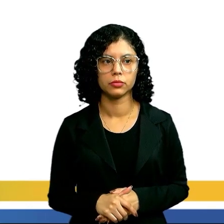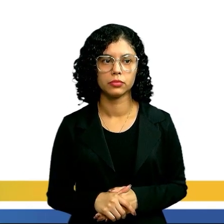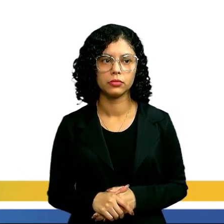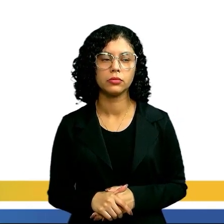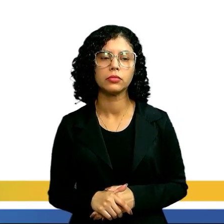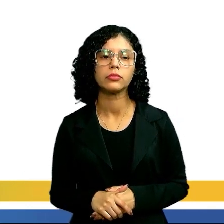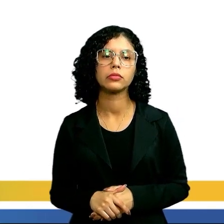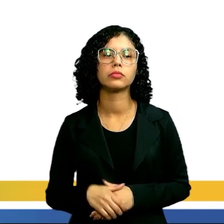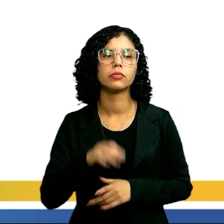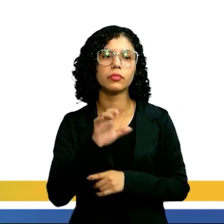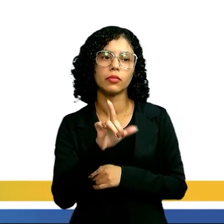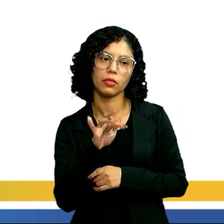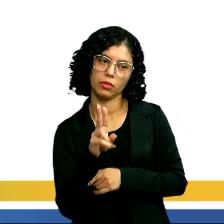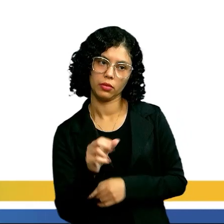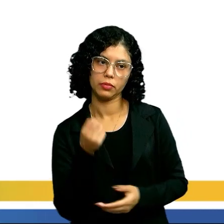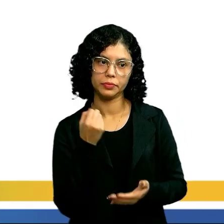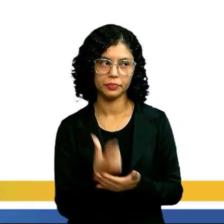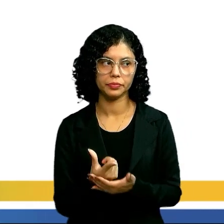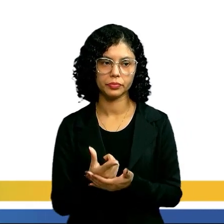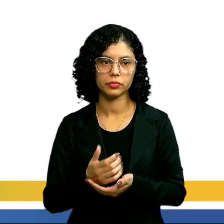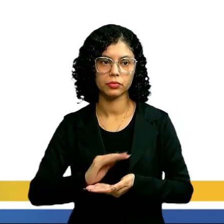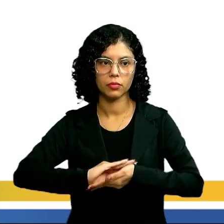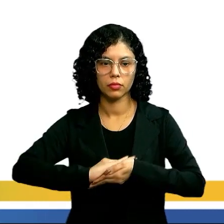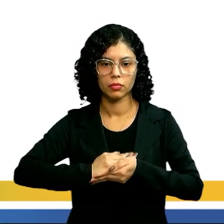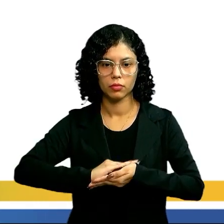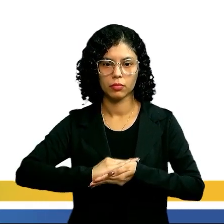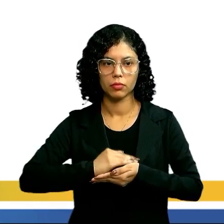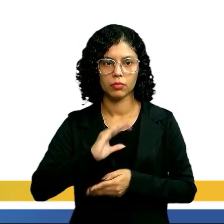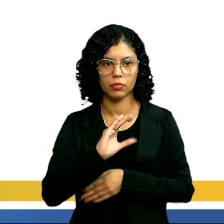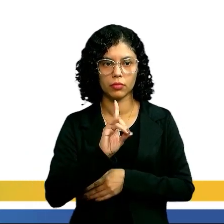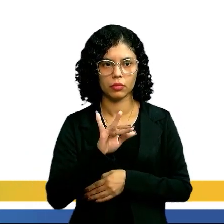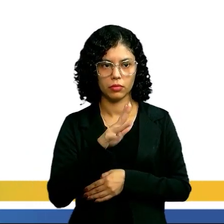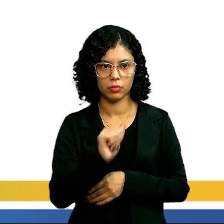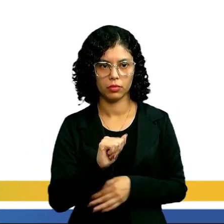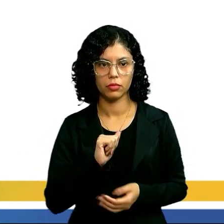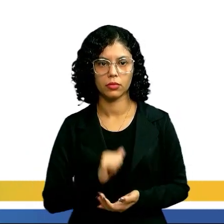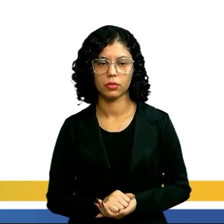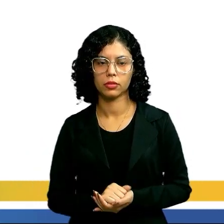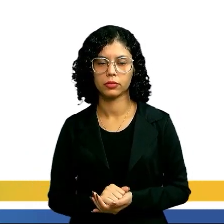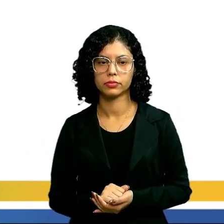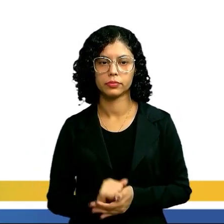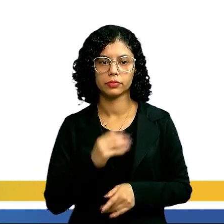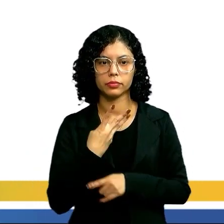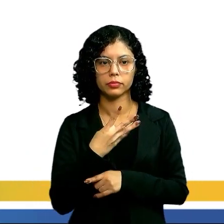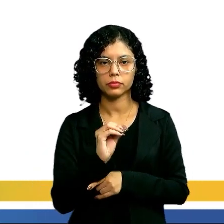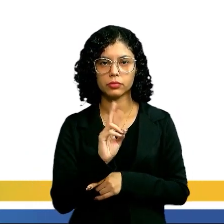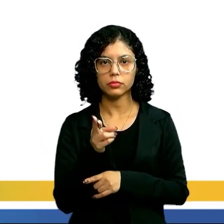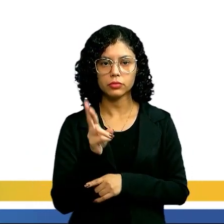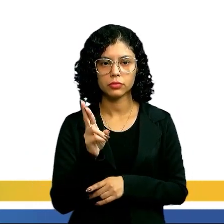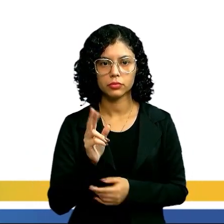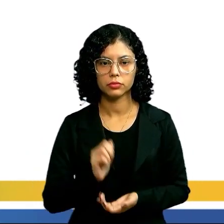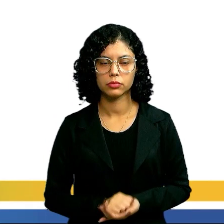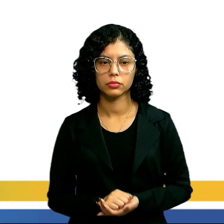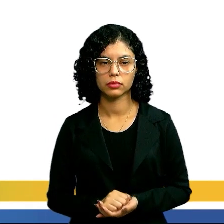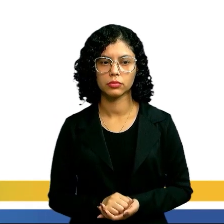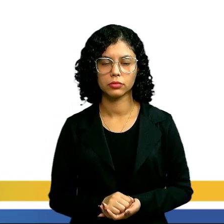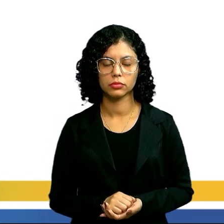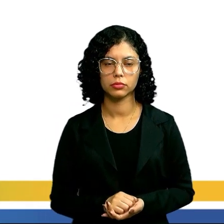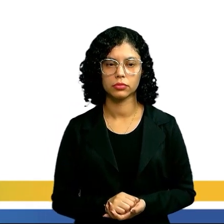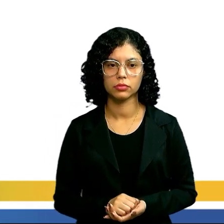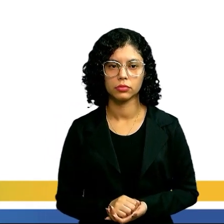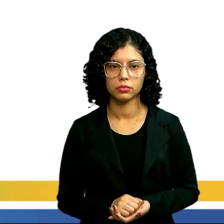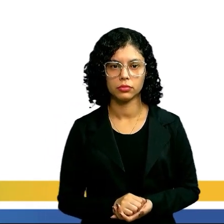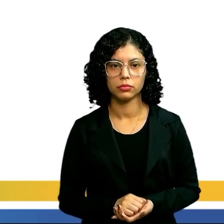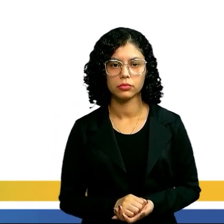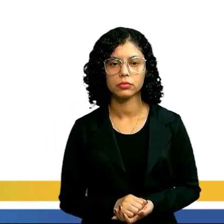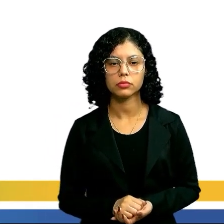Diz o seguinte... Elisa comprou castanha de caju e amêndoas